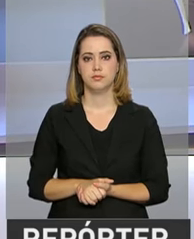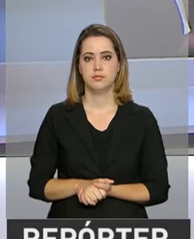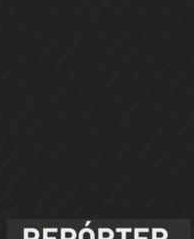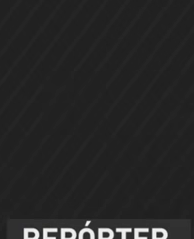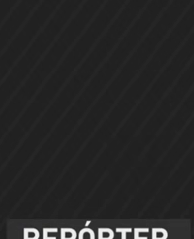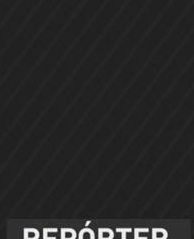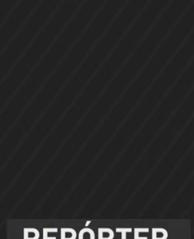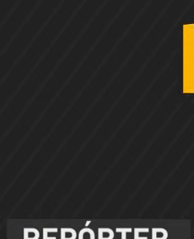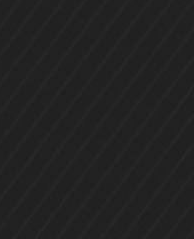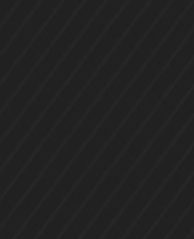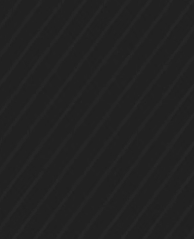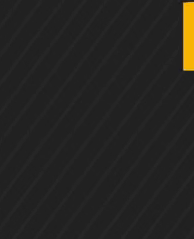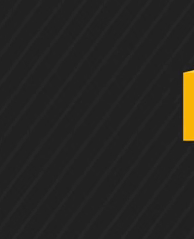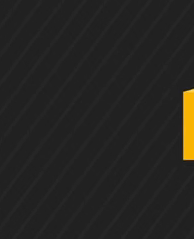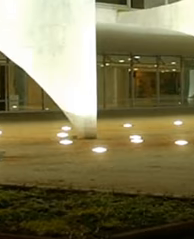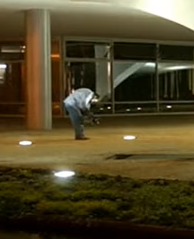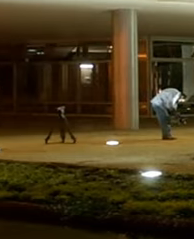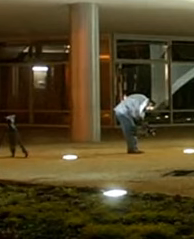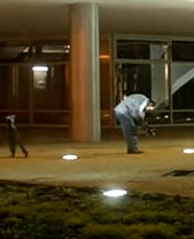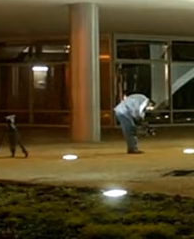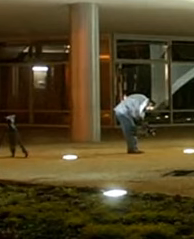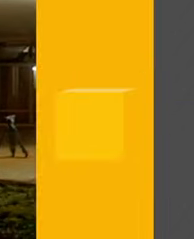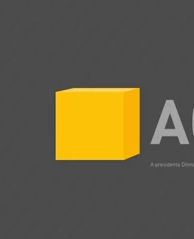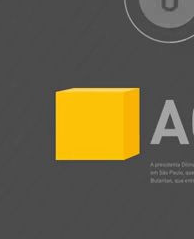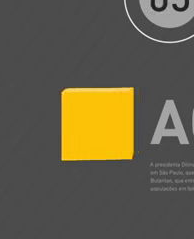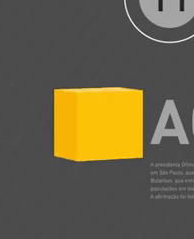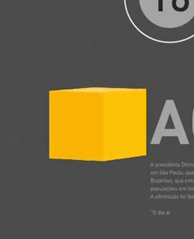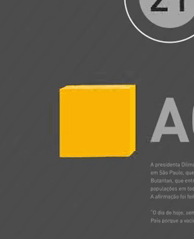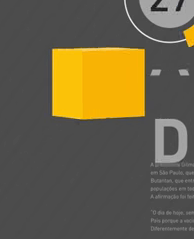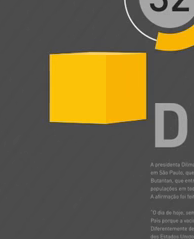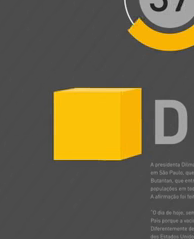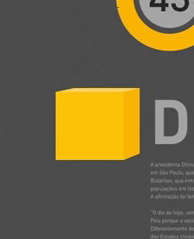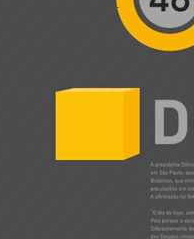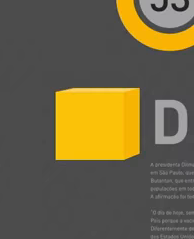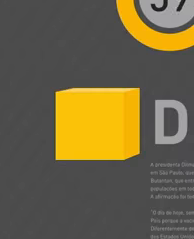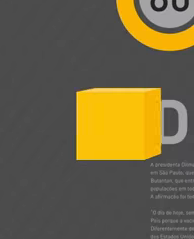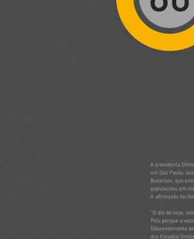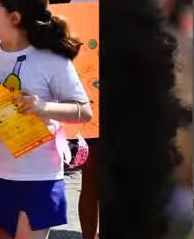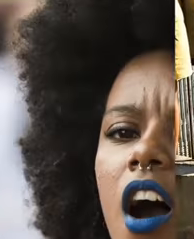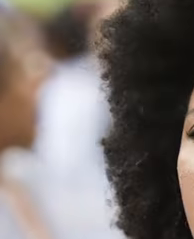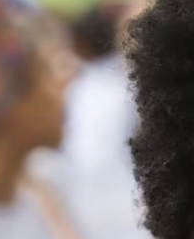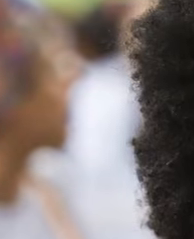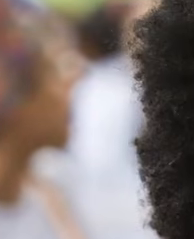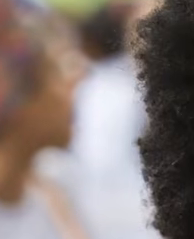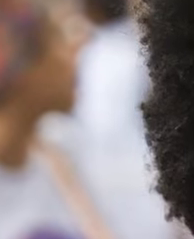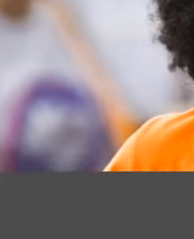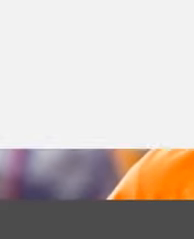Música Música Música